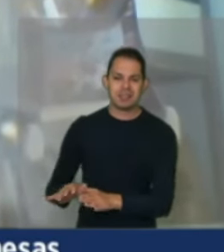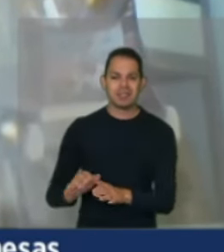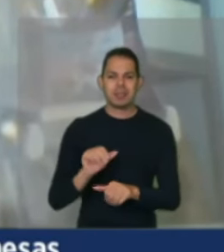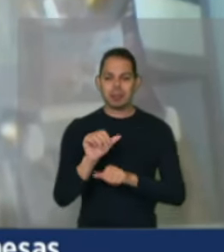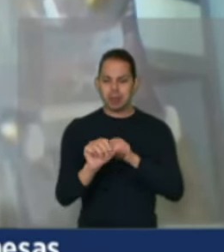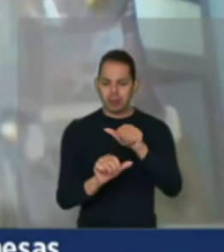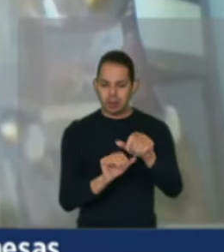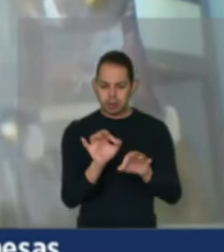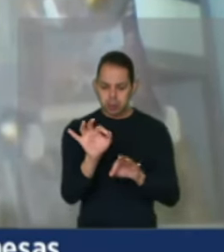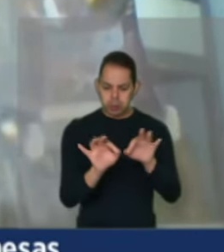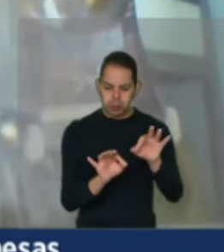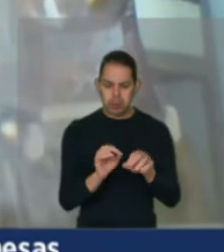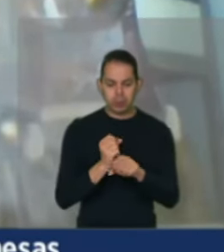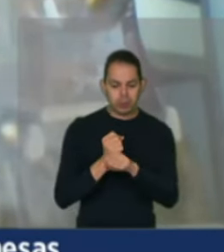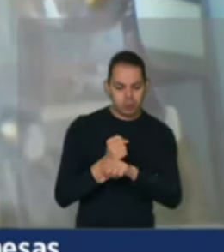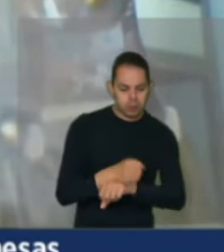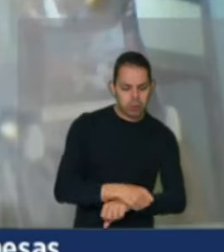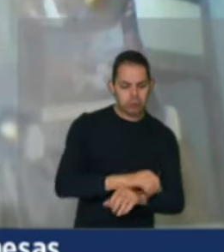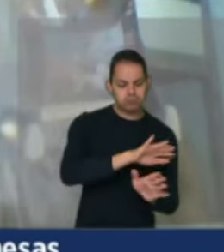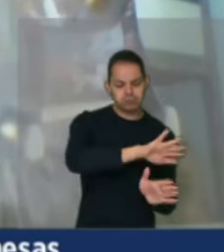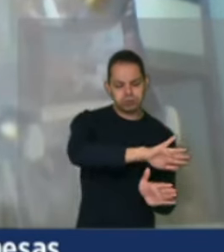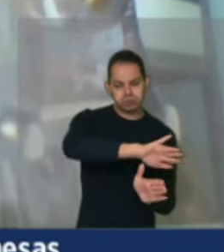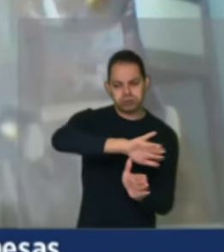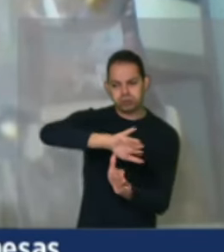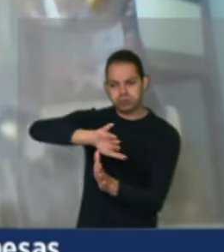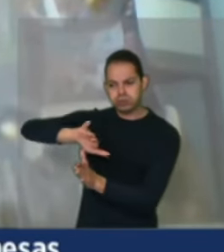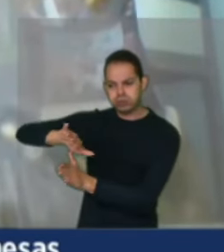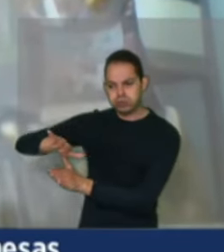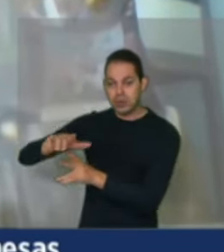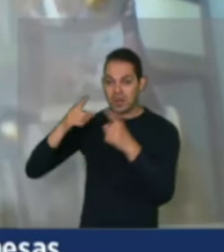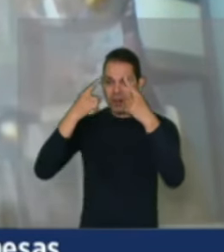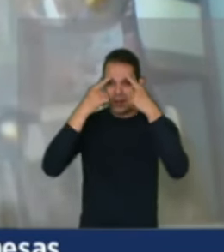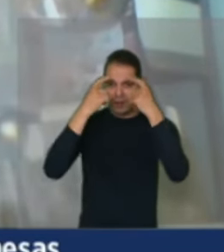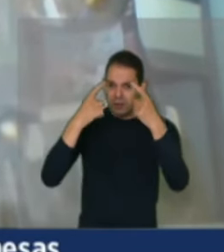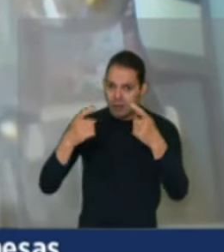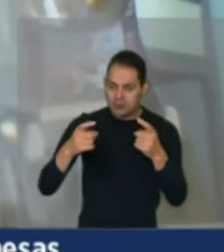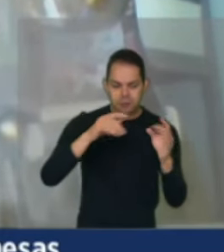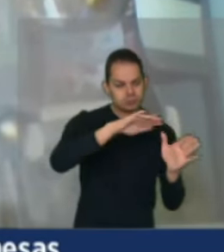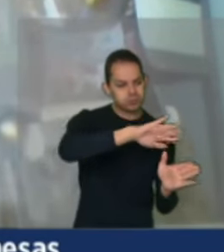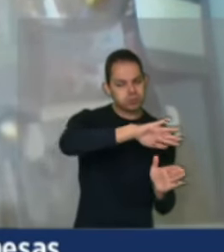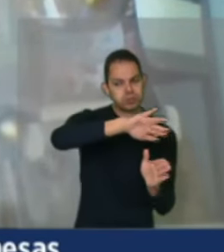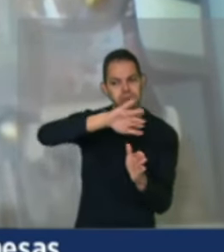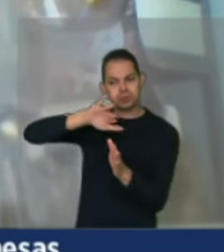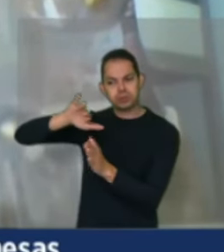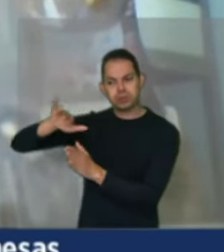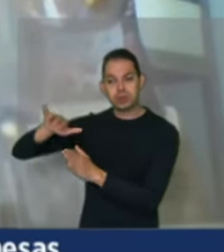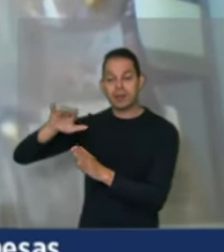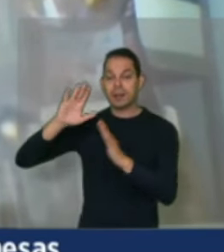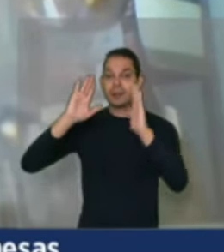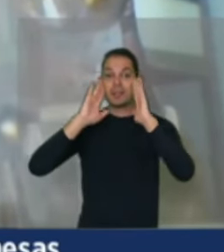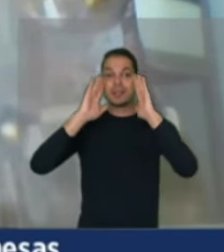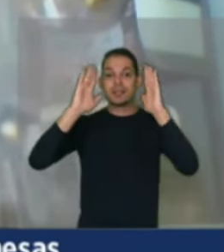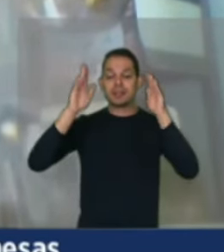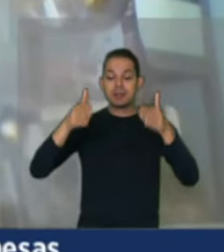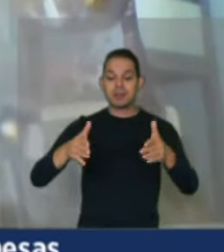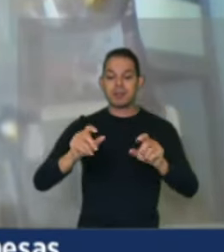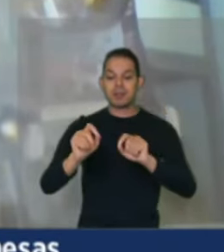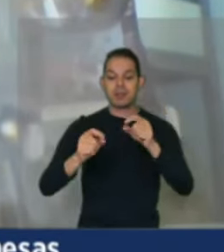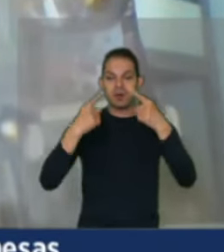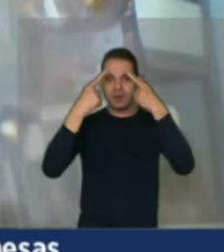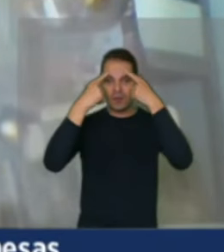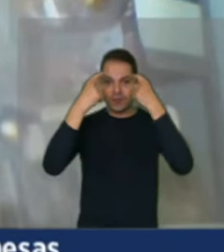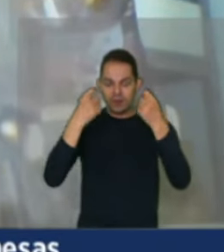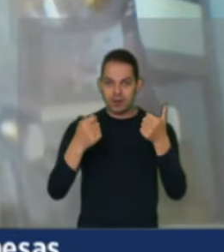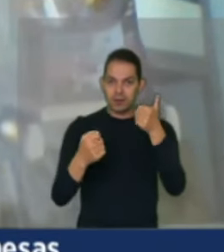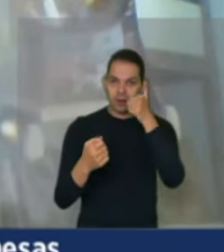trabalho escravo, livres de violências e, em especial, aqui quero enfocar a questão da violência doméstica.